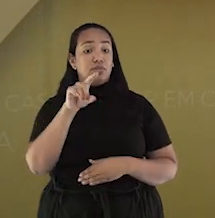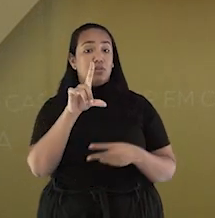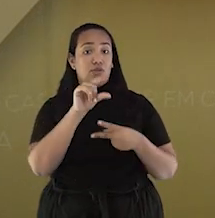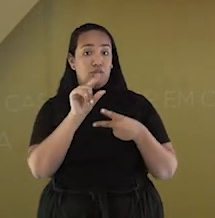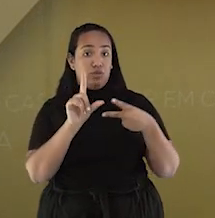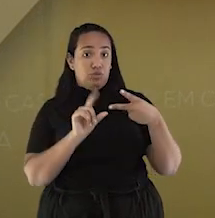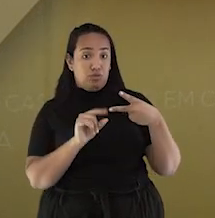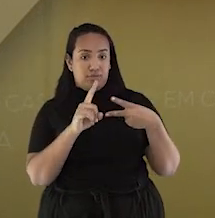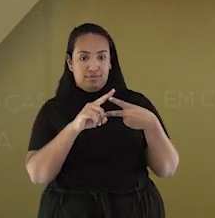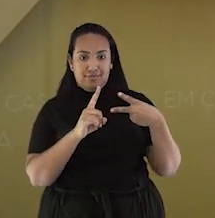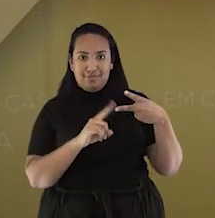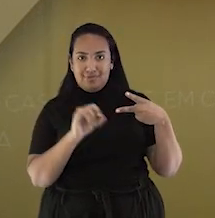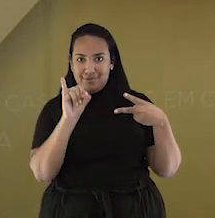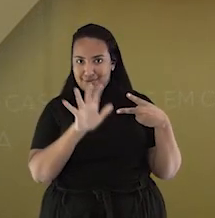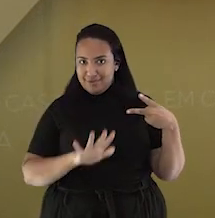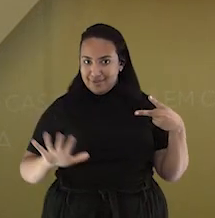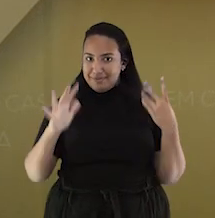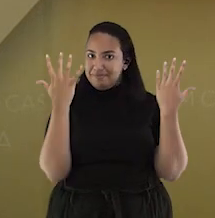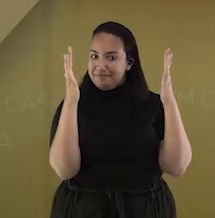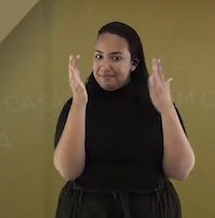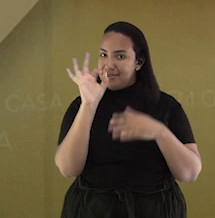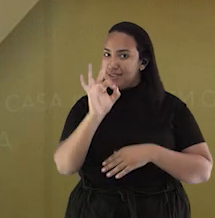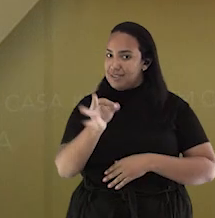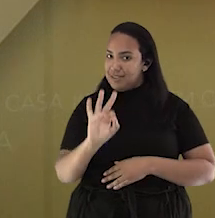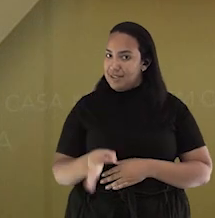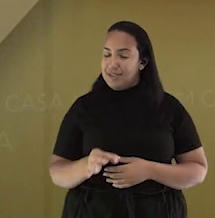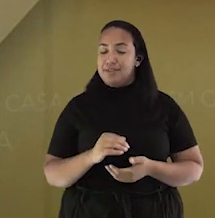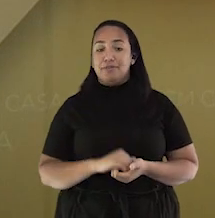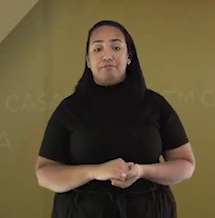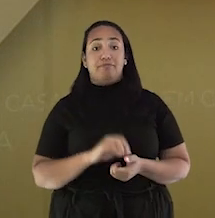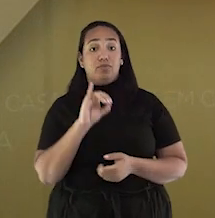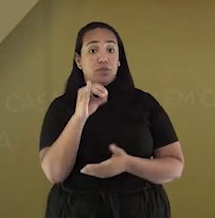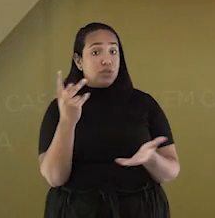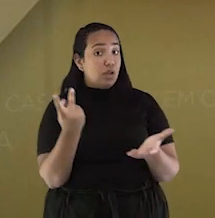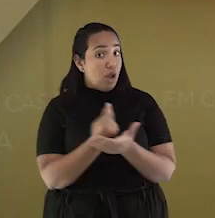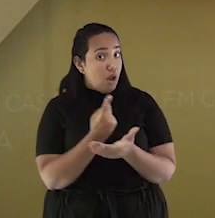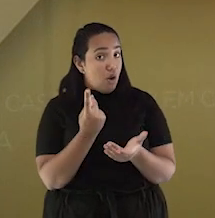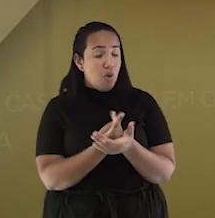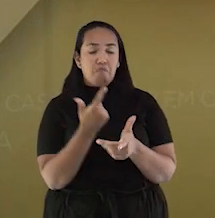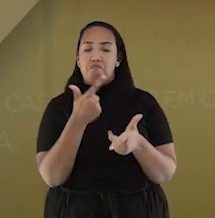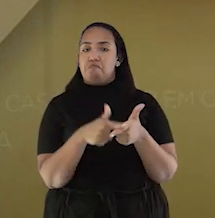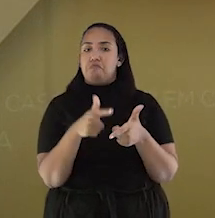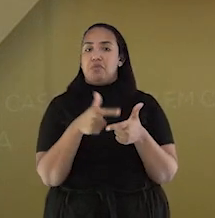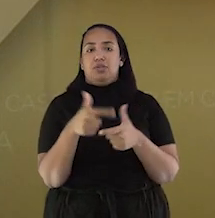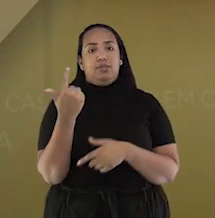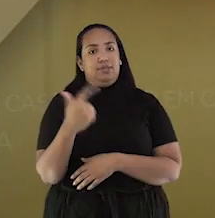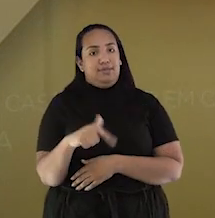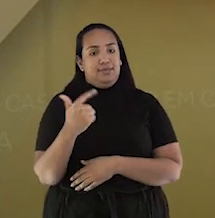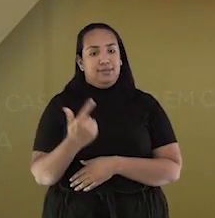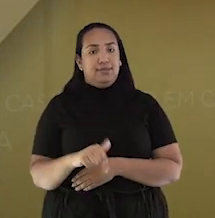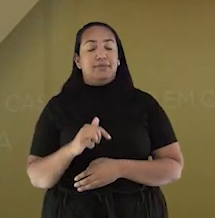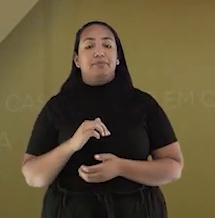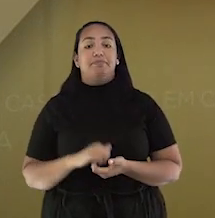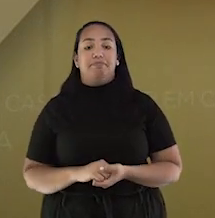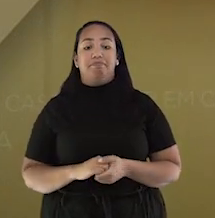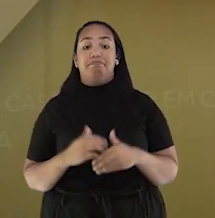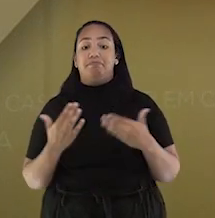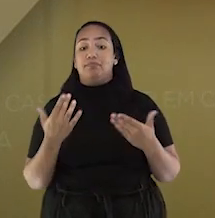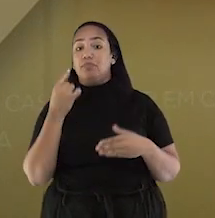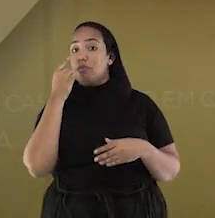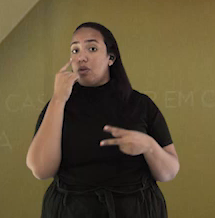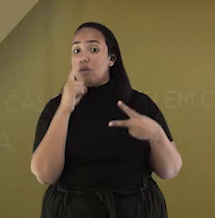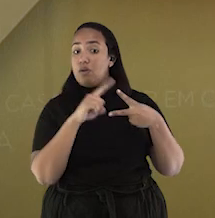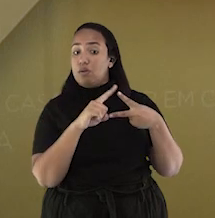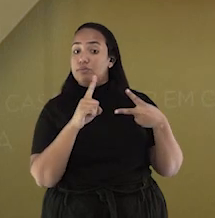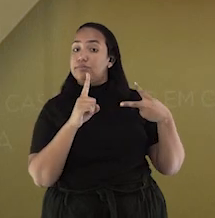e a segunda imagem, você acertou. E caso tenha errado, não tem problema. Então, as situações 1 e 2